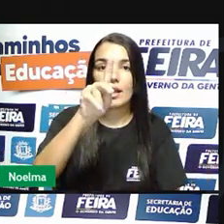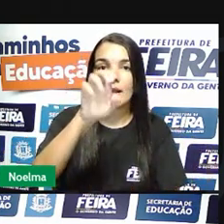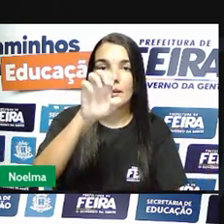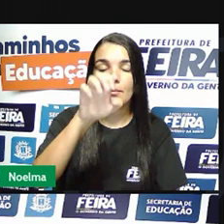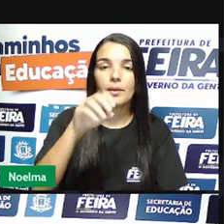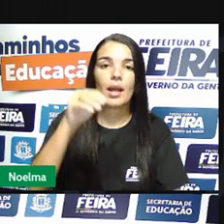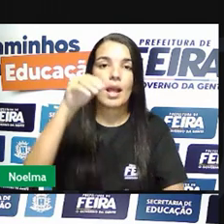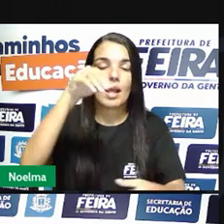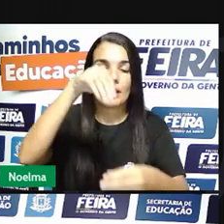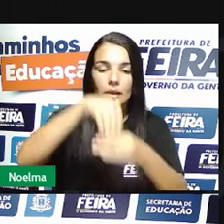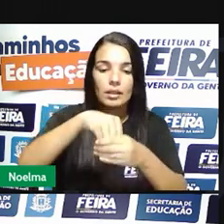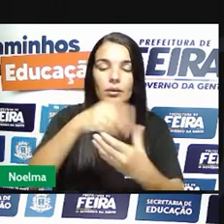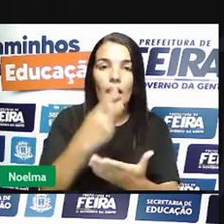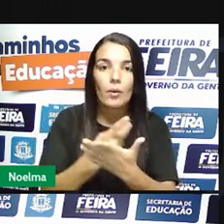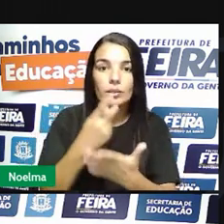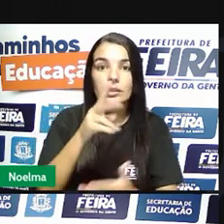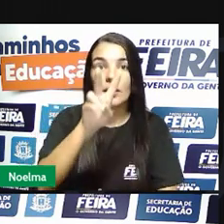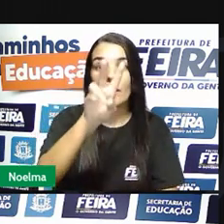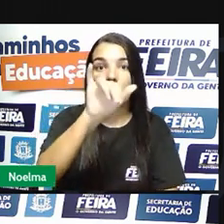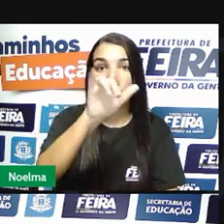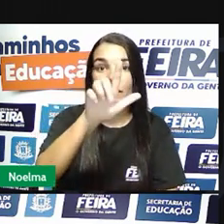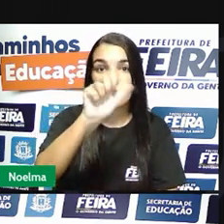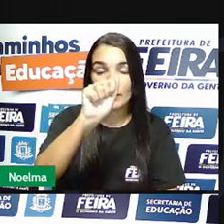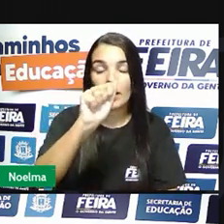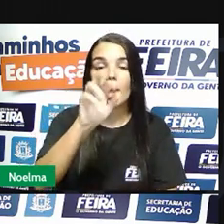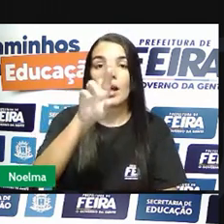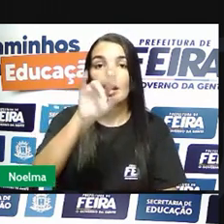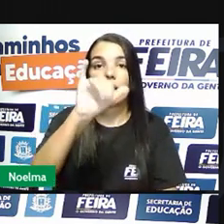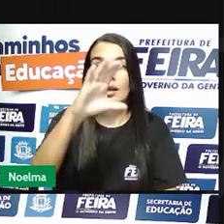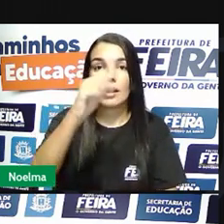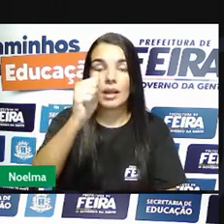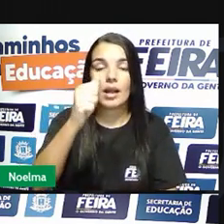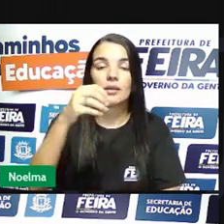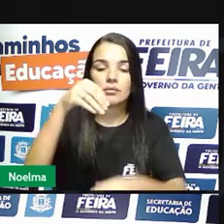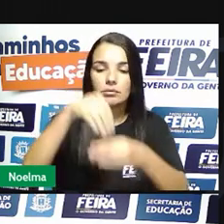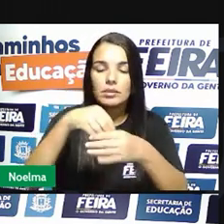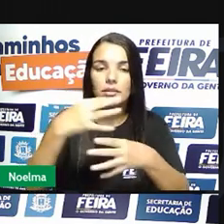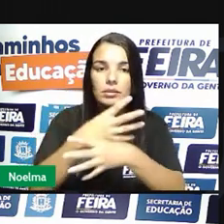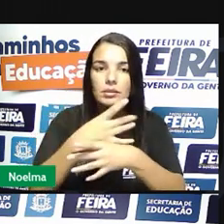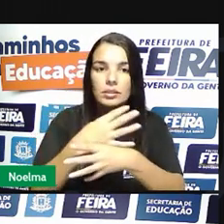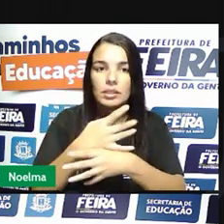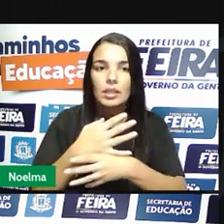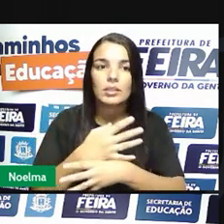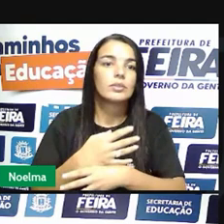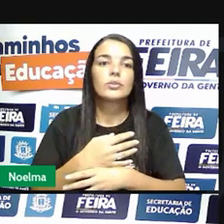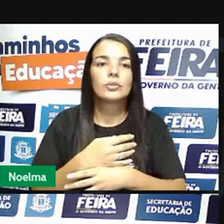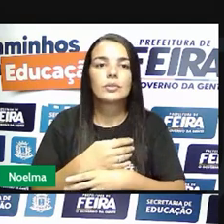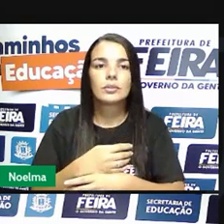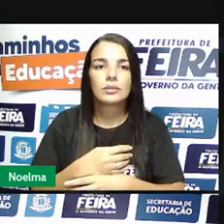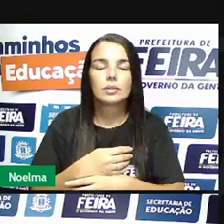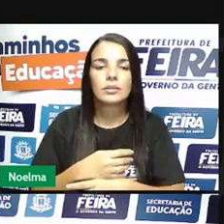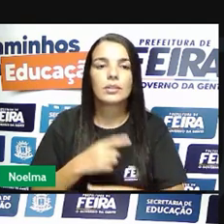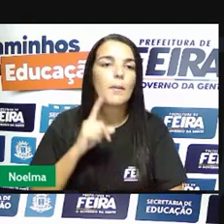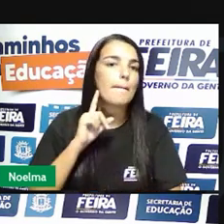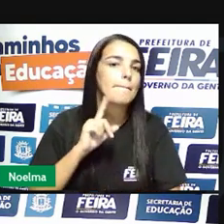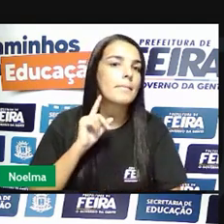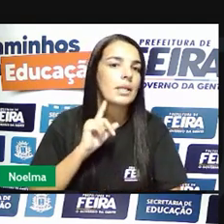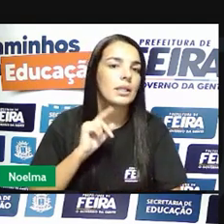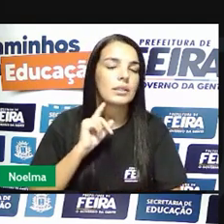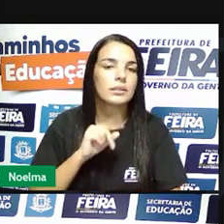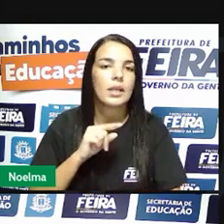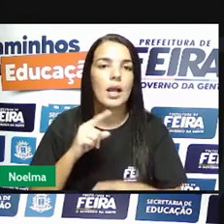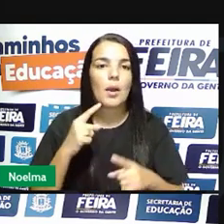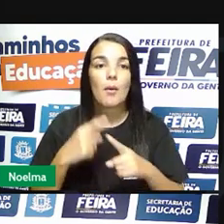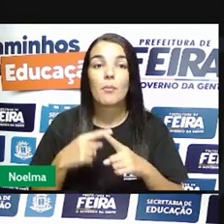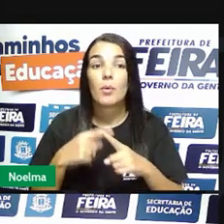Vila Rica, Minas Gerais, certo? Os precedentes. Por que que aconteceu essa revolta? Primeiro foi por causa do quinto, eles eram contra o